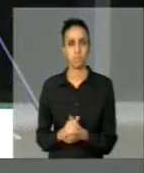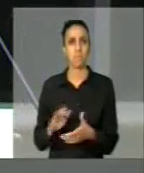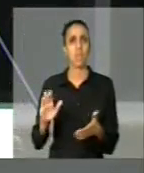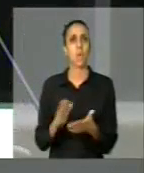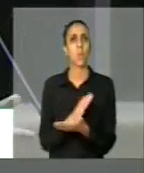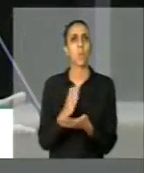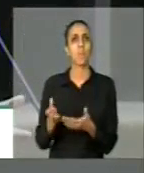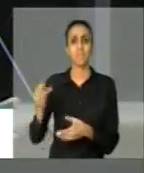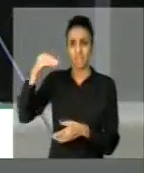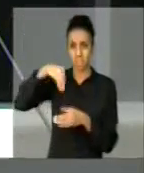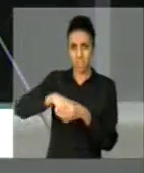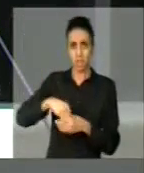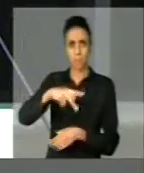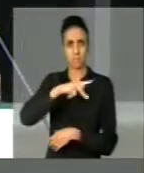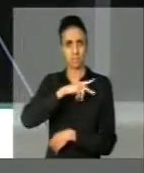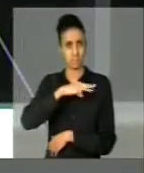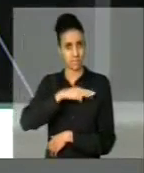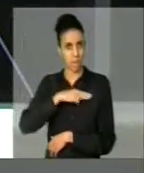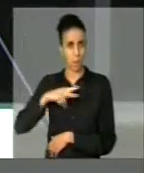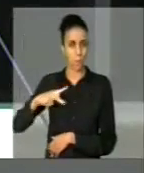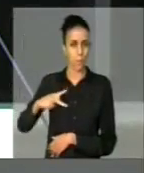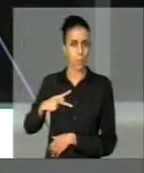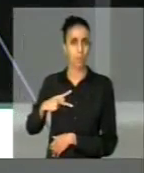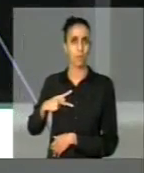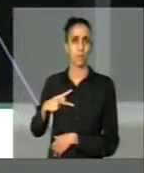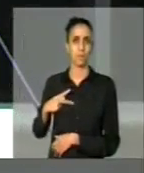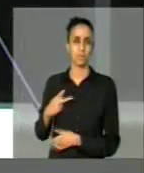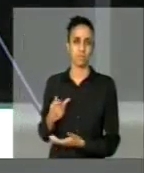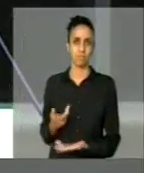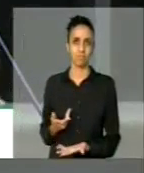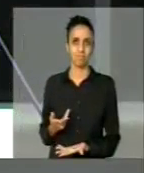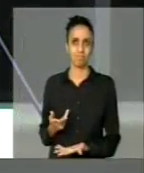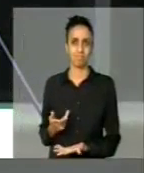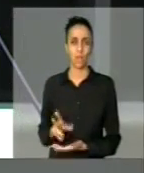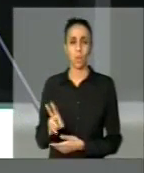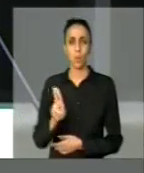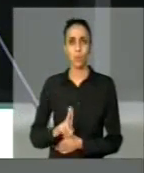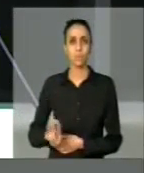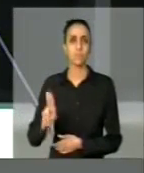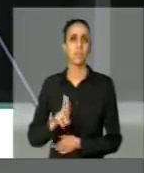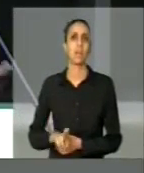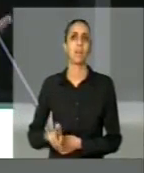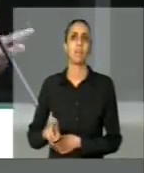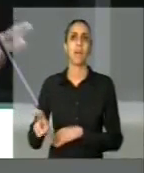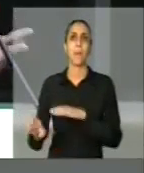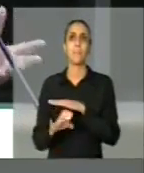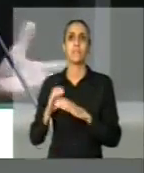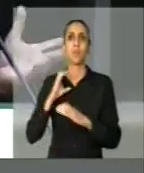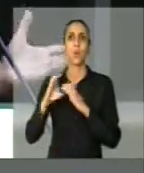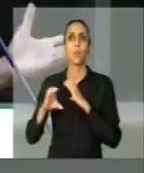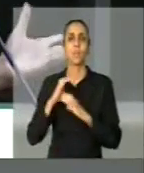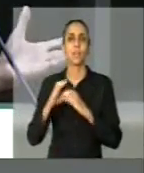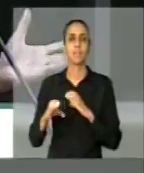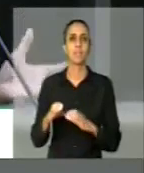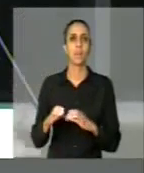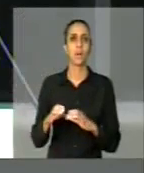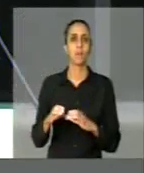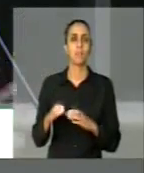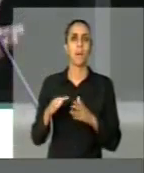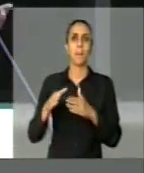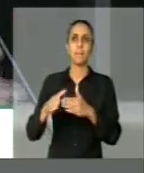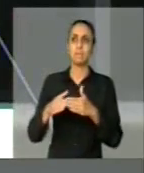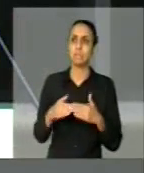Ministério Público, para conclamar a sociedade contra os políticos.